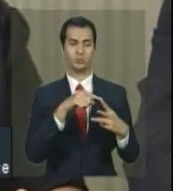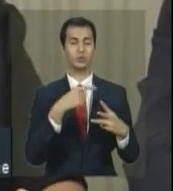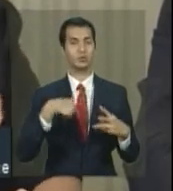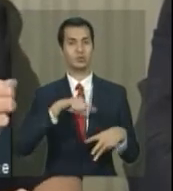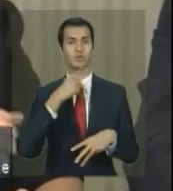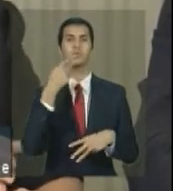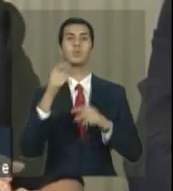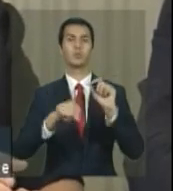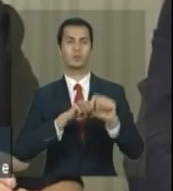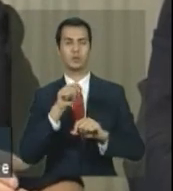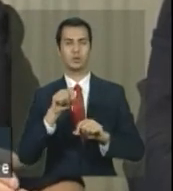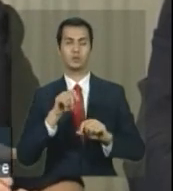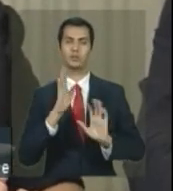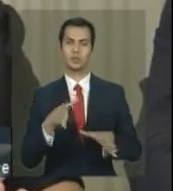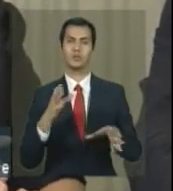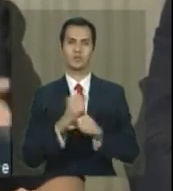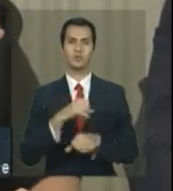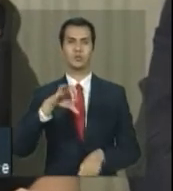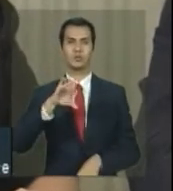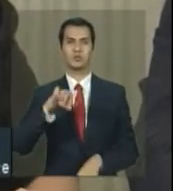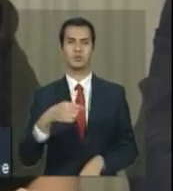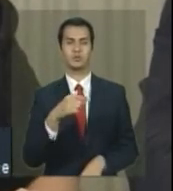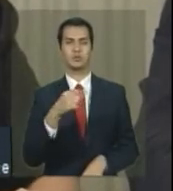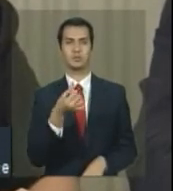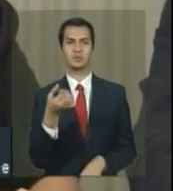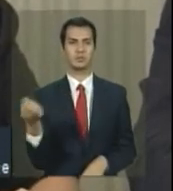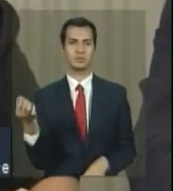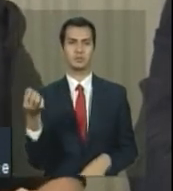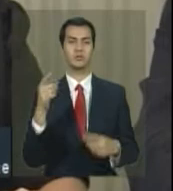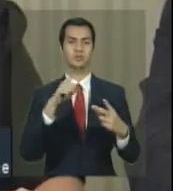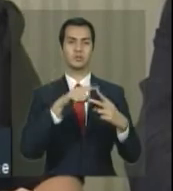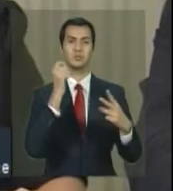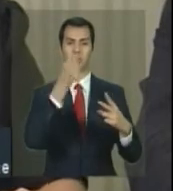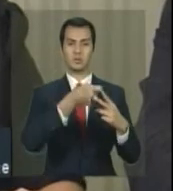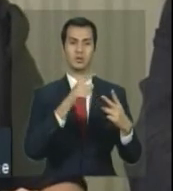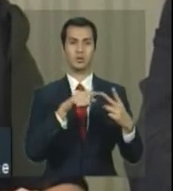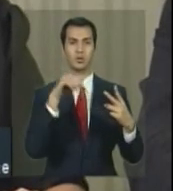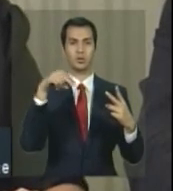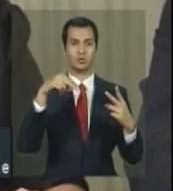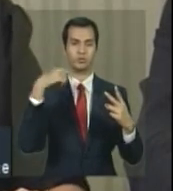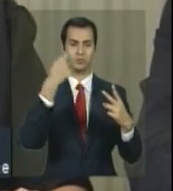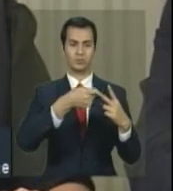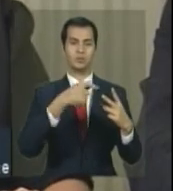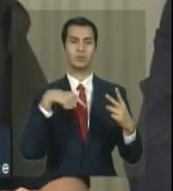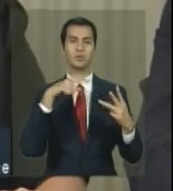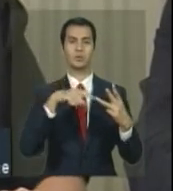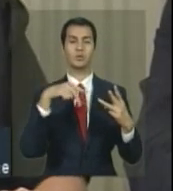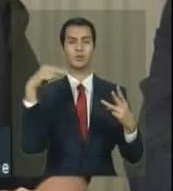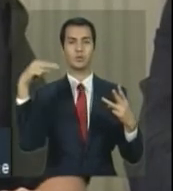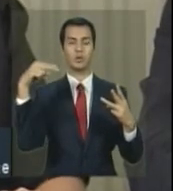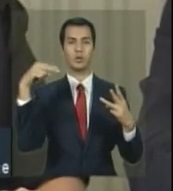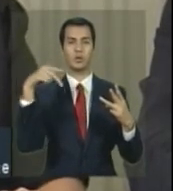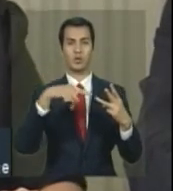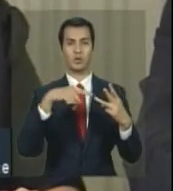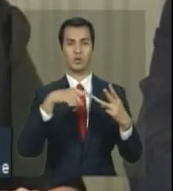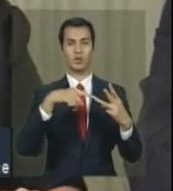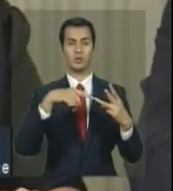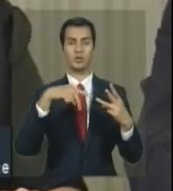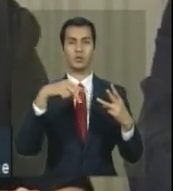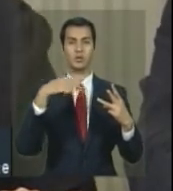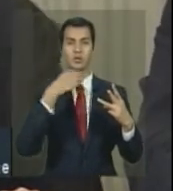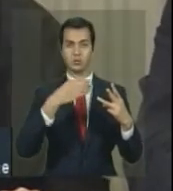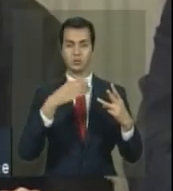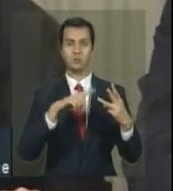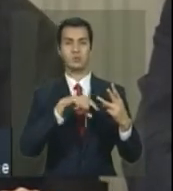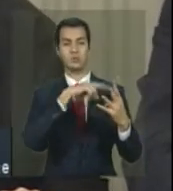.600, é porque você pagou uma leva em outubro, outra leva em novembro, outra leva em dezembro. Vão entrar 6 mil agora